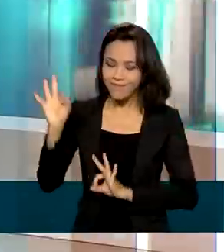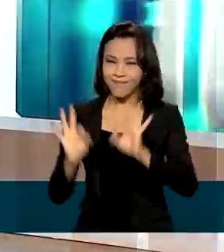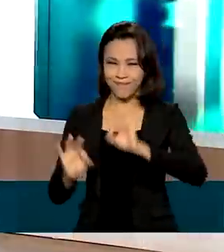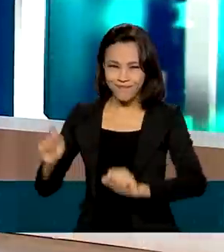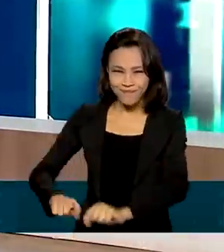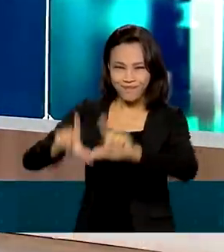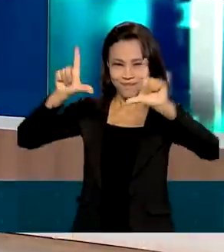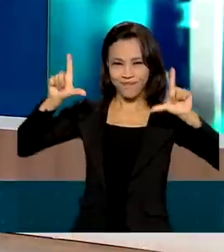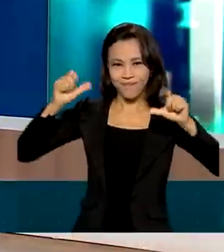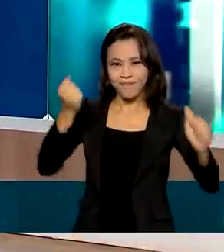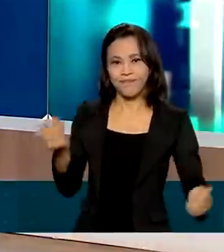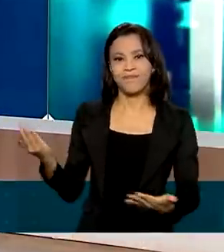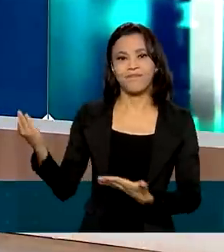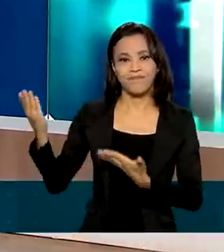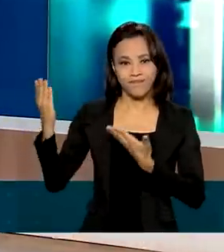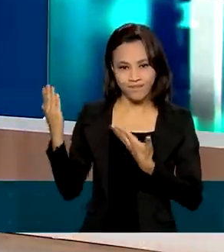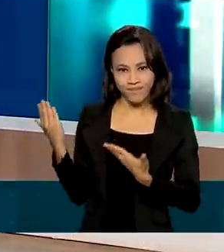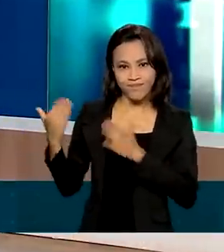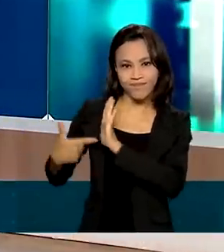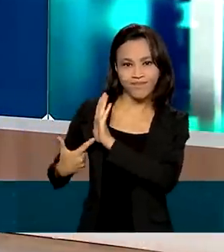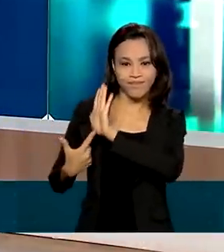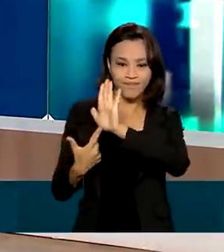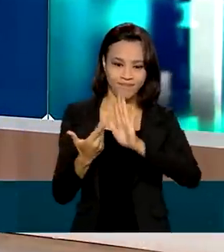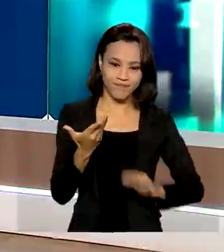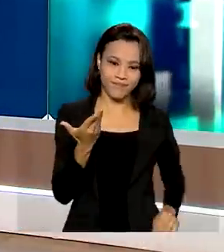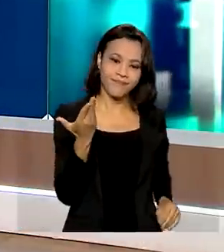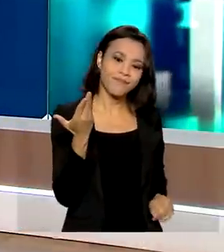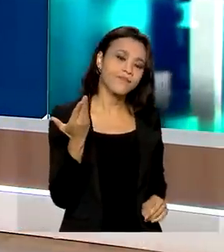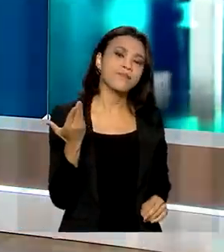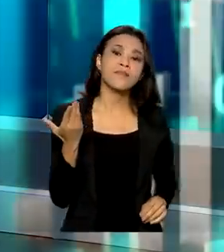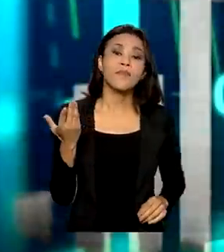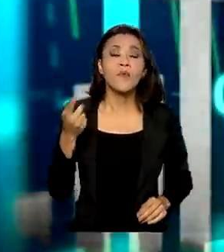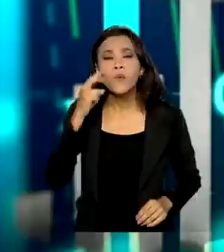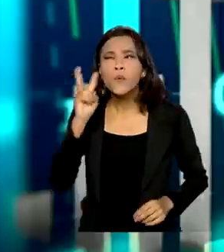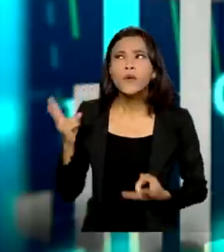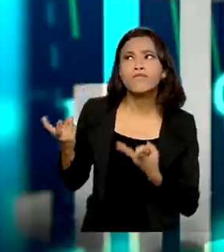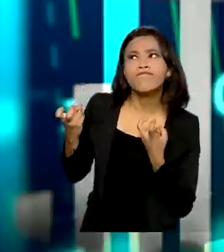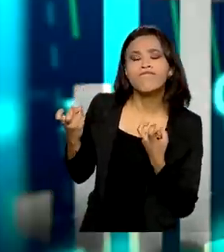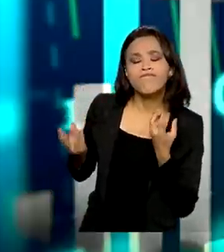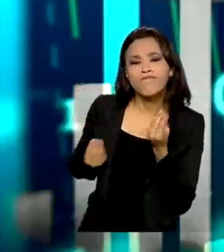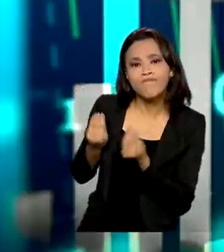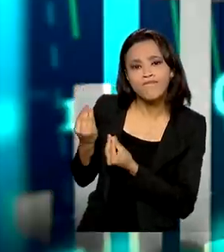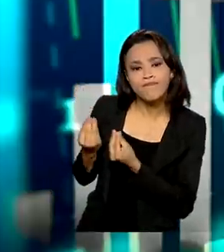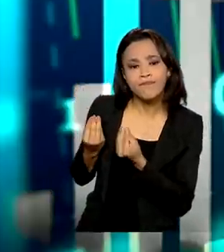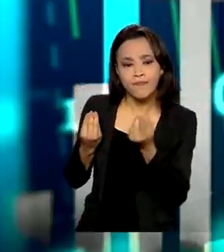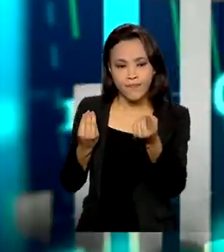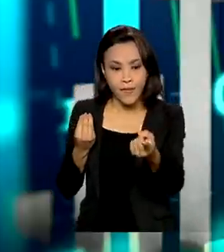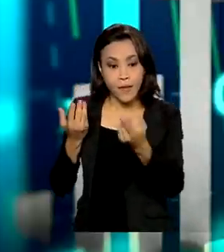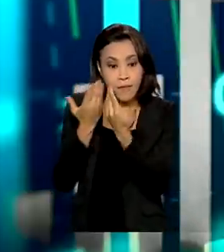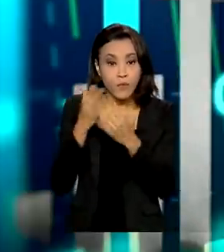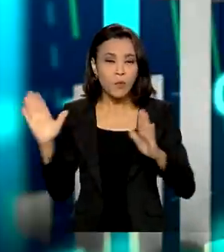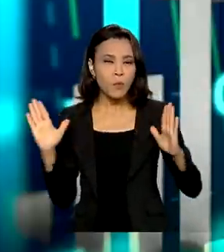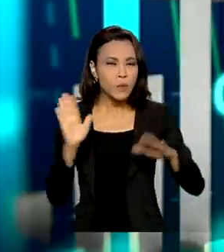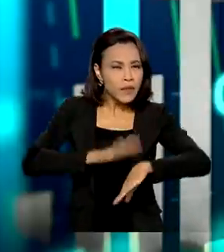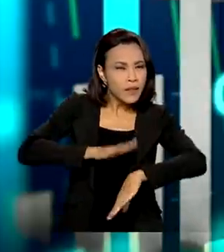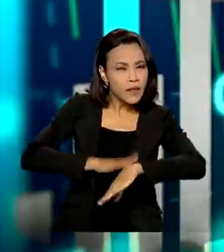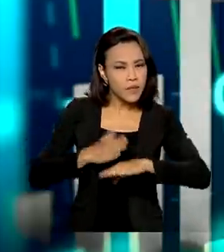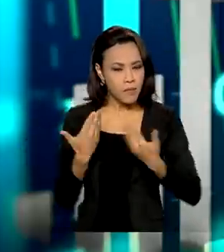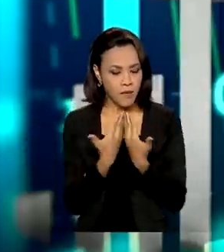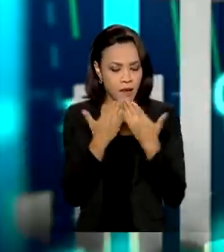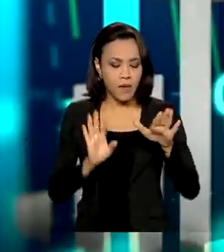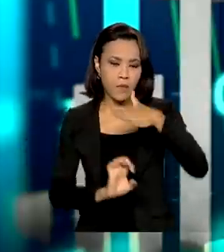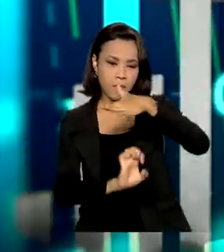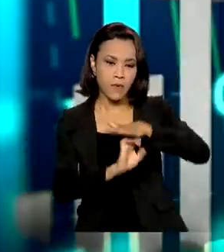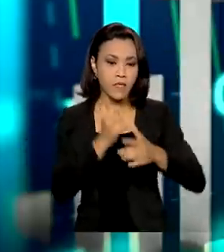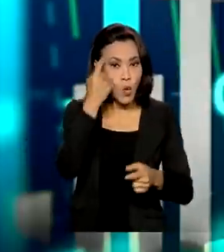telespectador, que passamos a compartilhar a partir de agora. O a gente observa, então? O tempo médio para se abrir um novo negócio no Brasil hoje está em torno de